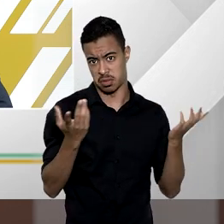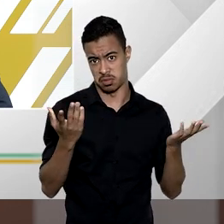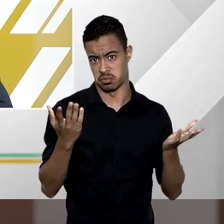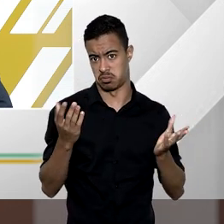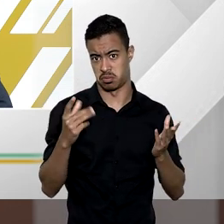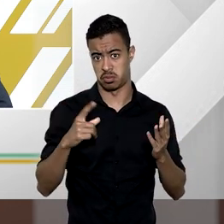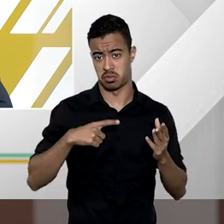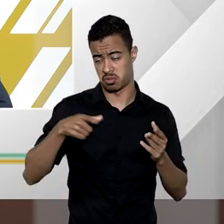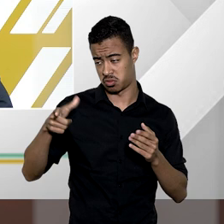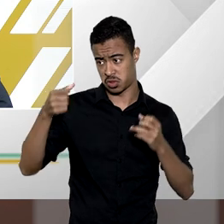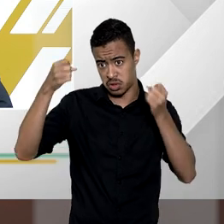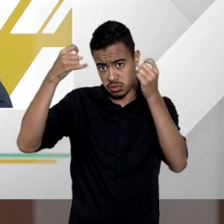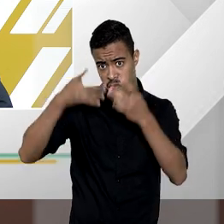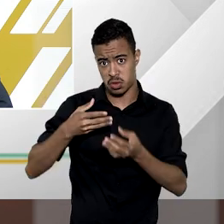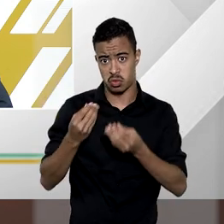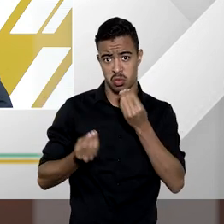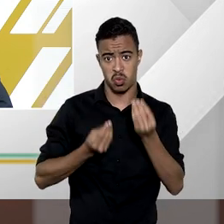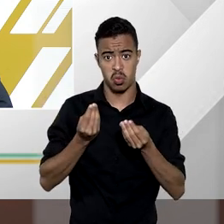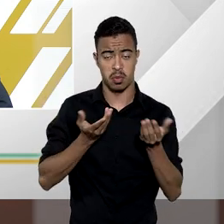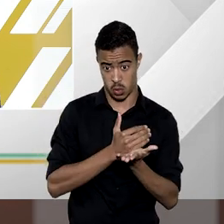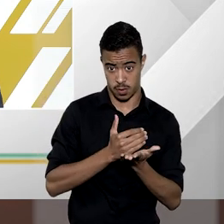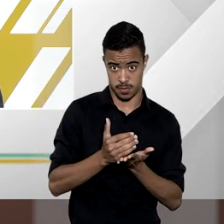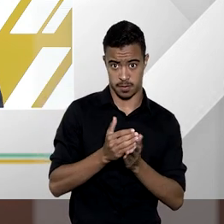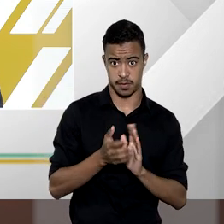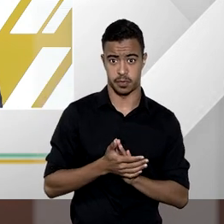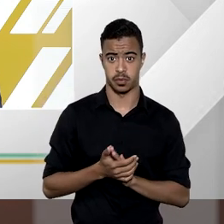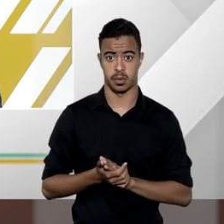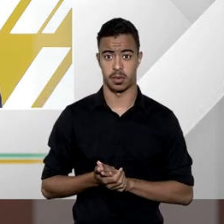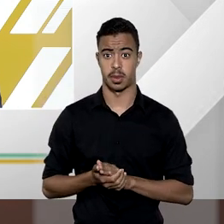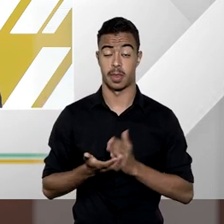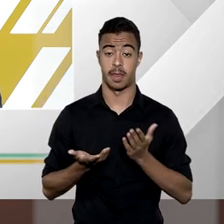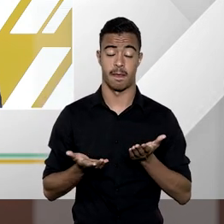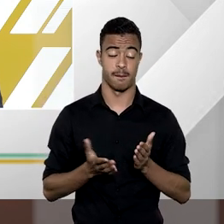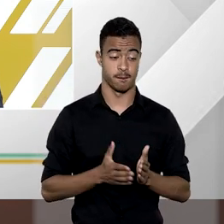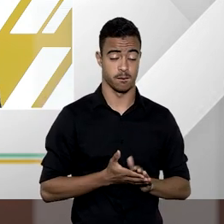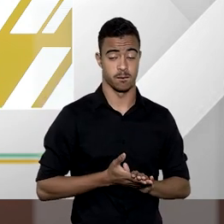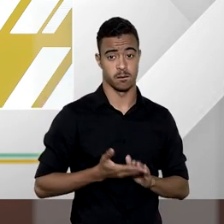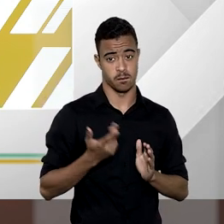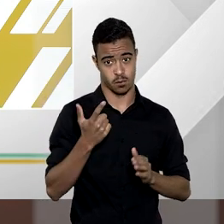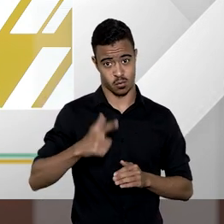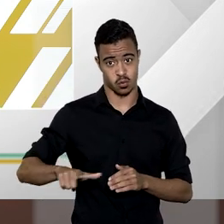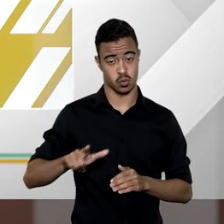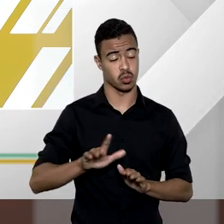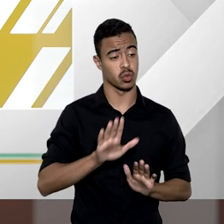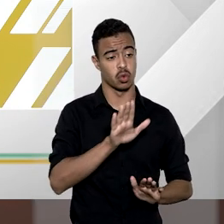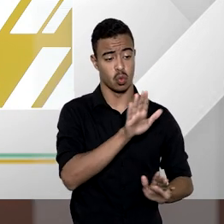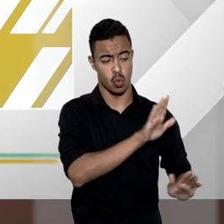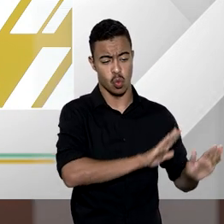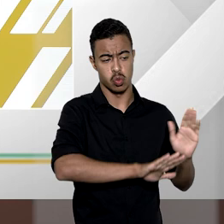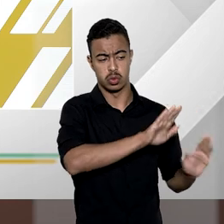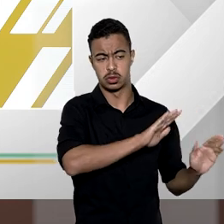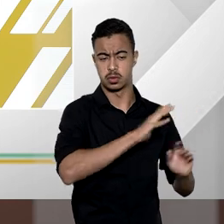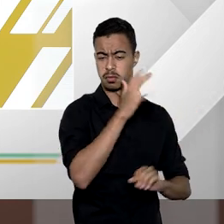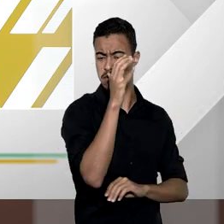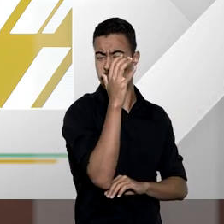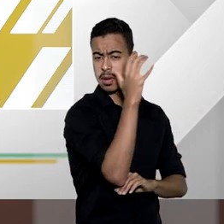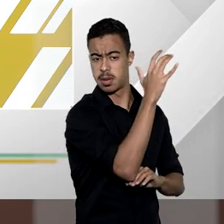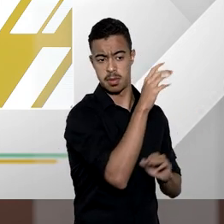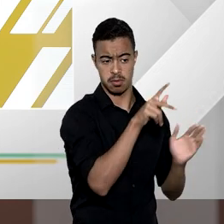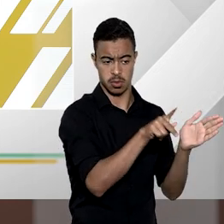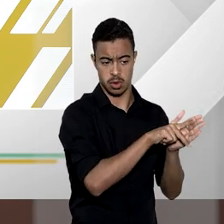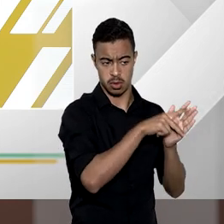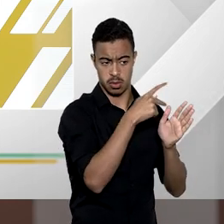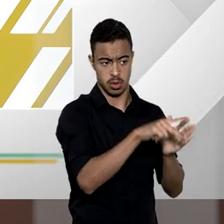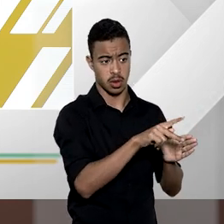professor Sérgio nos explicasse isso por favor a conservação da mata de uma determinada propriedade pode